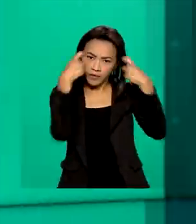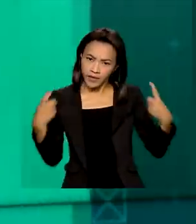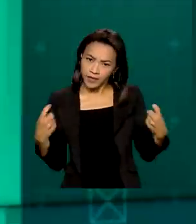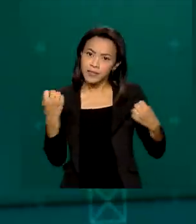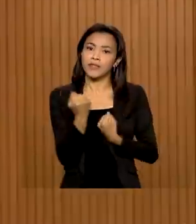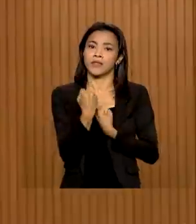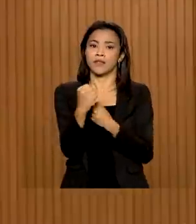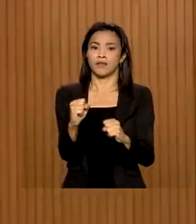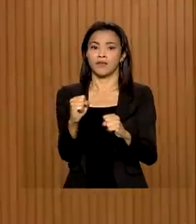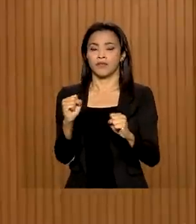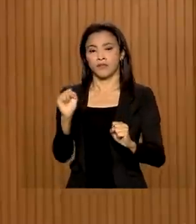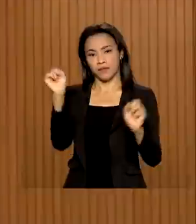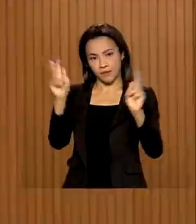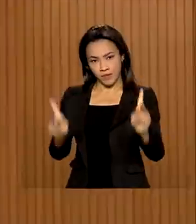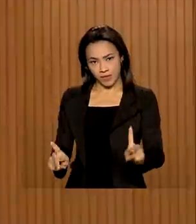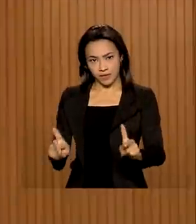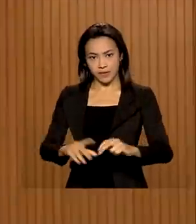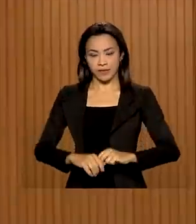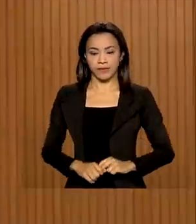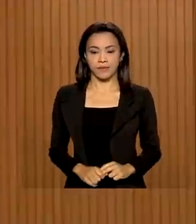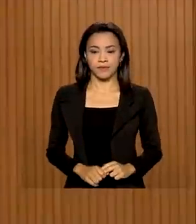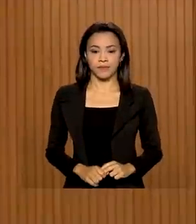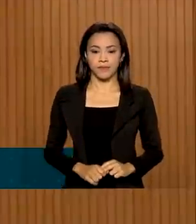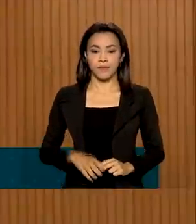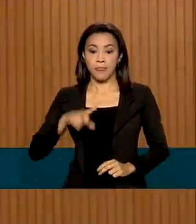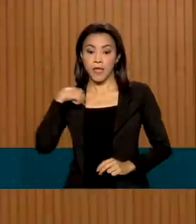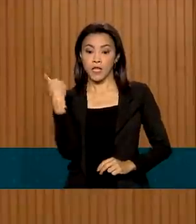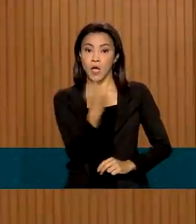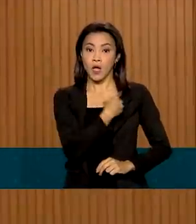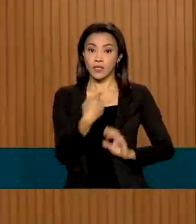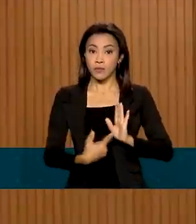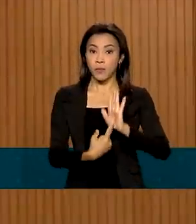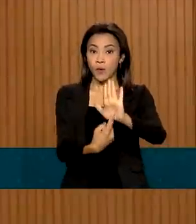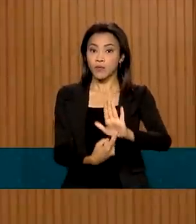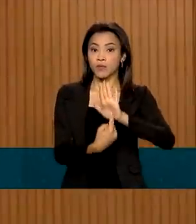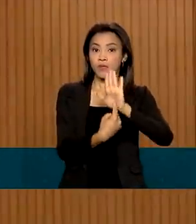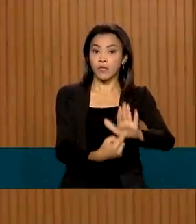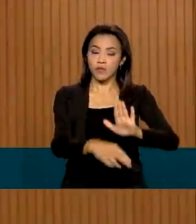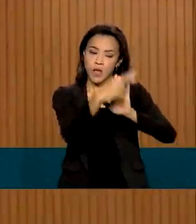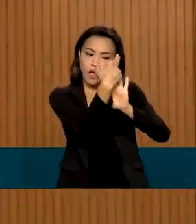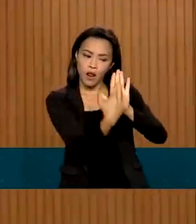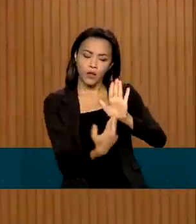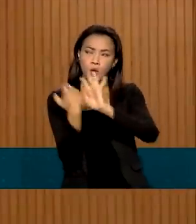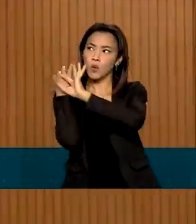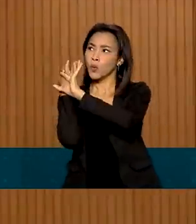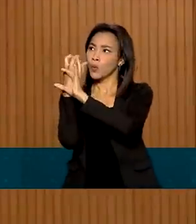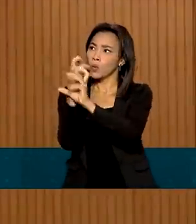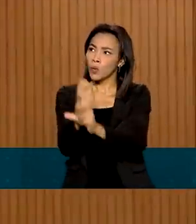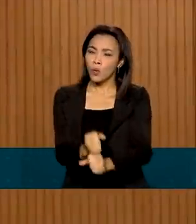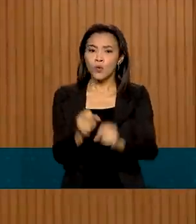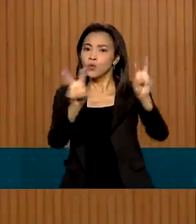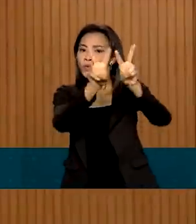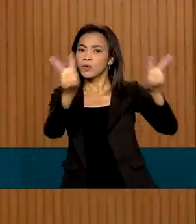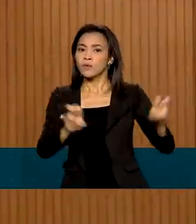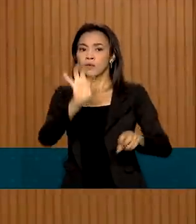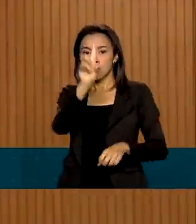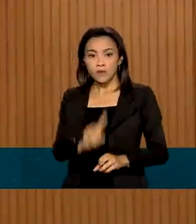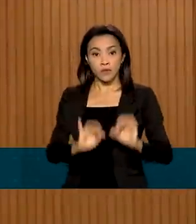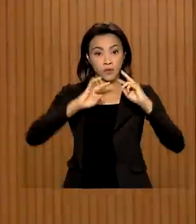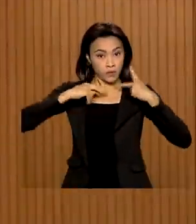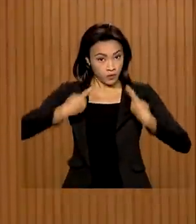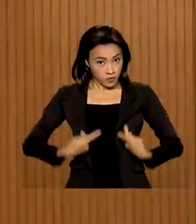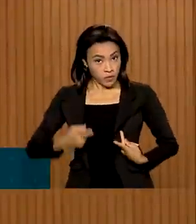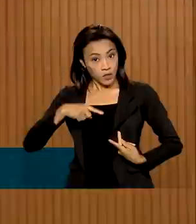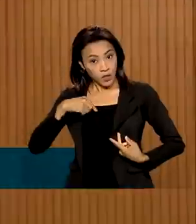da paz. Apresentamos todos os relatórios do cumprimento dos tratados de direitos humanos de que somos